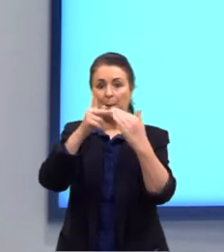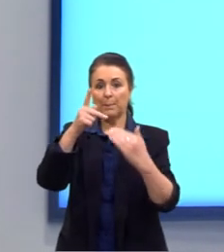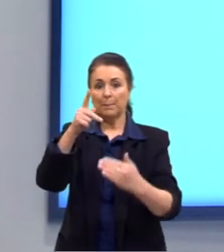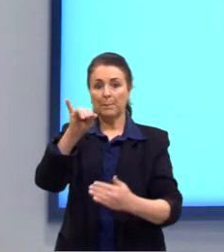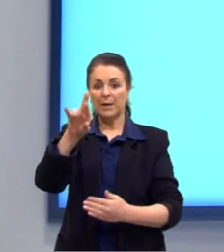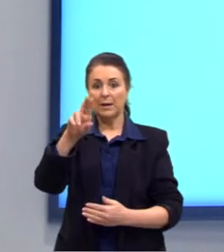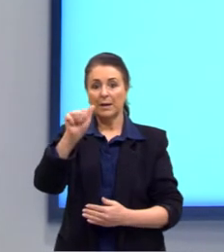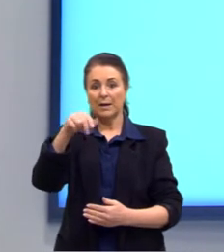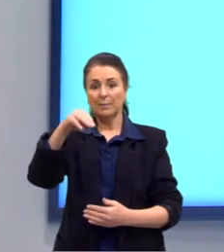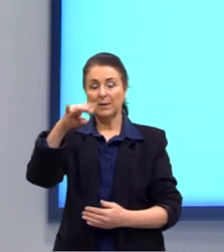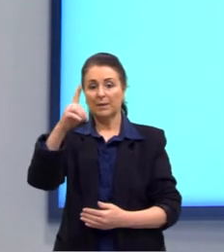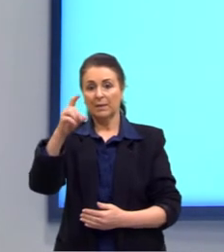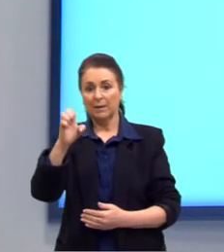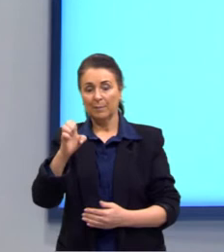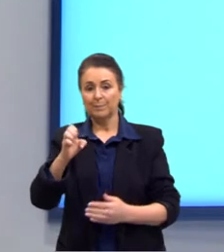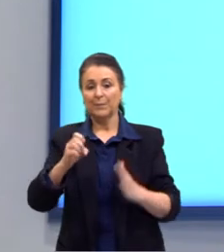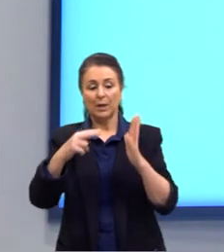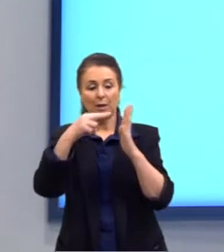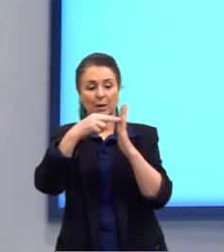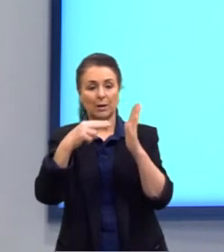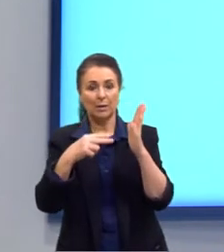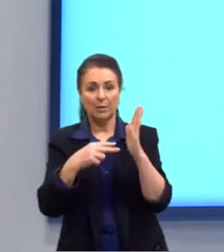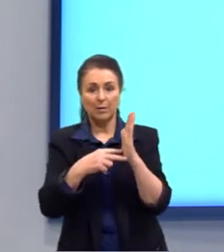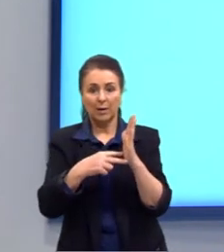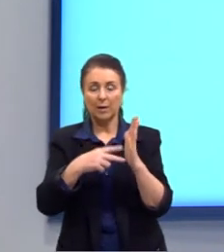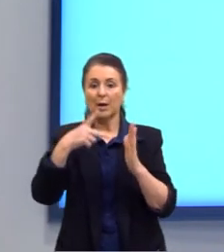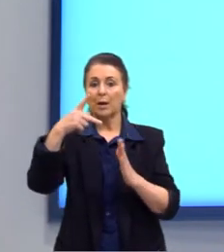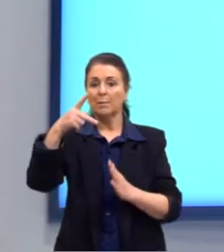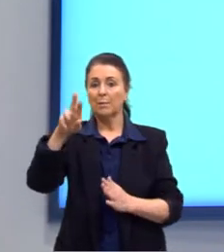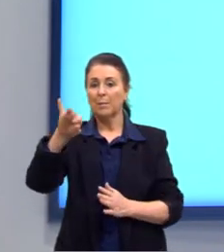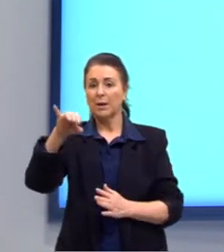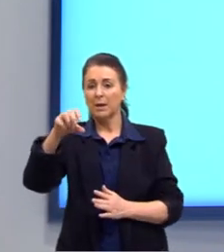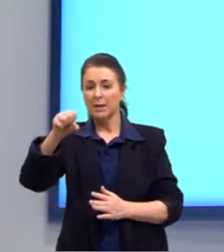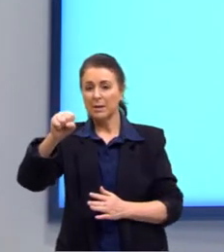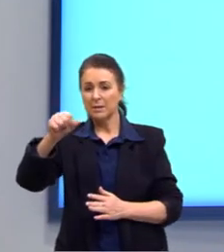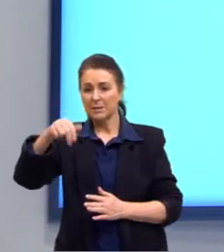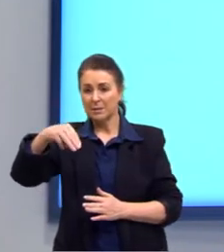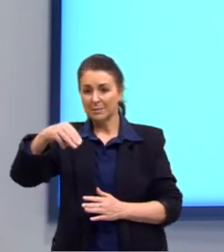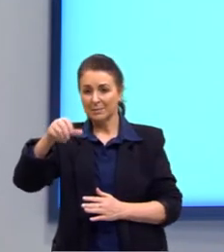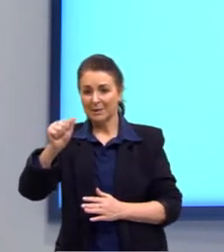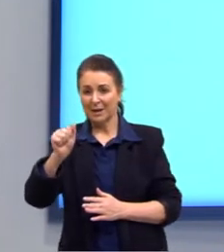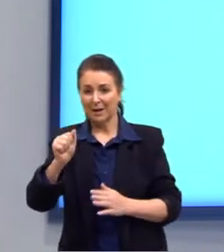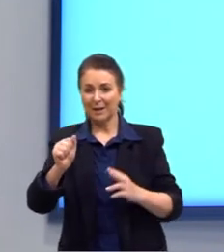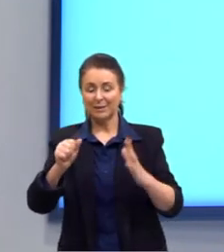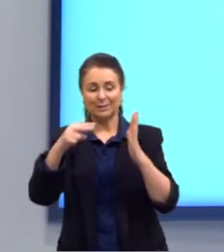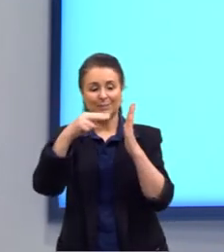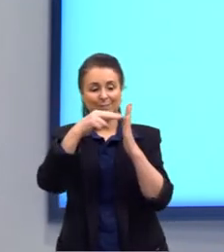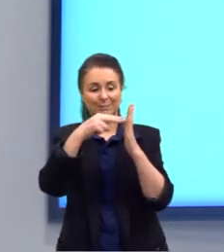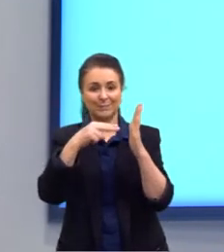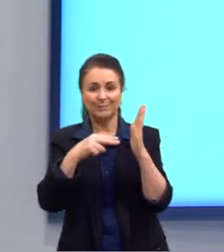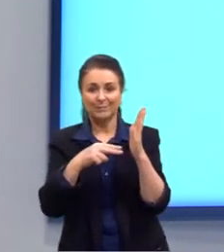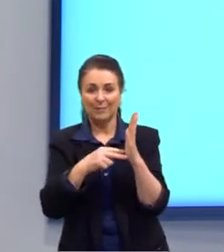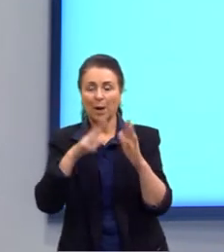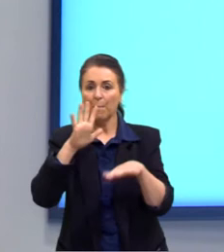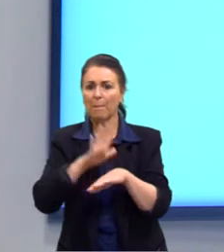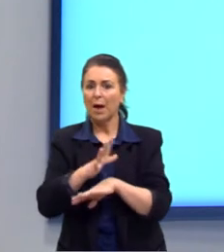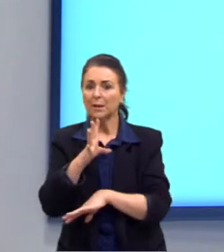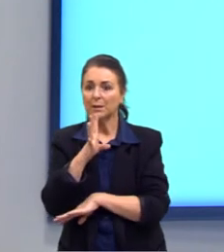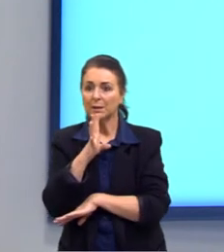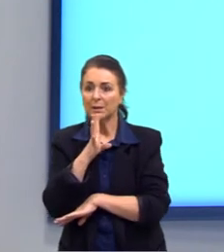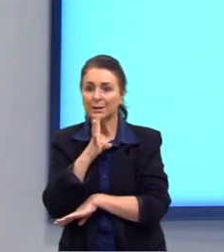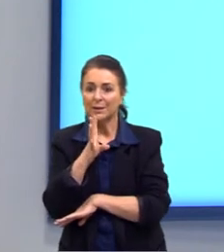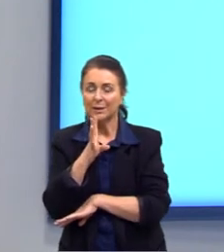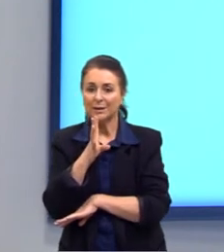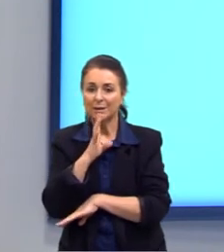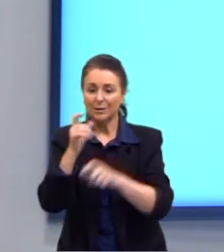triangular, quadrada, pentagonal, entre outras. Já os prismas mais conhecidos são o cubo